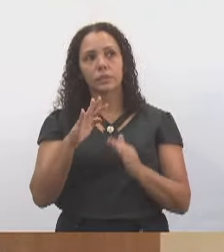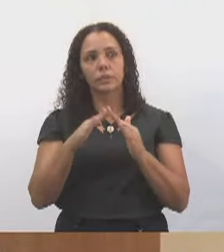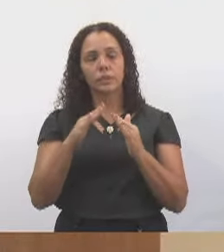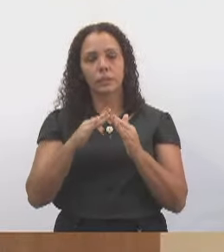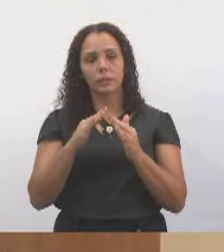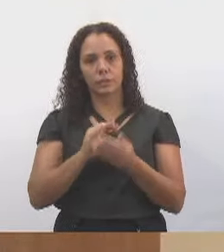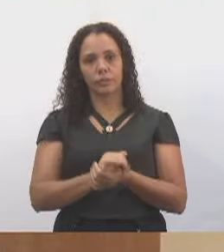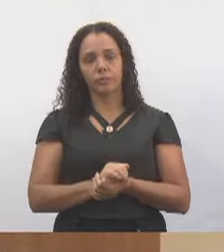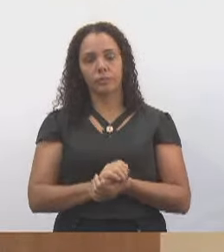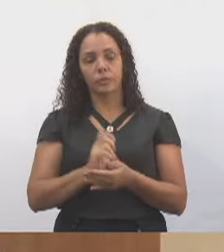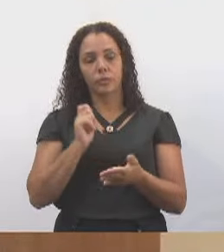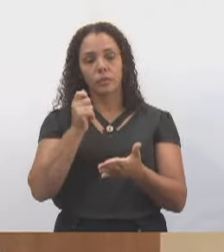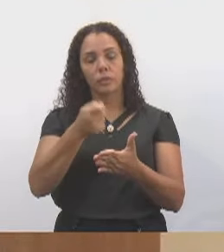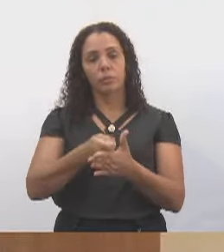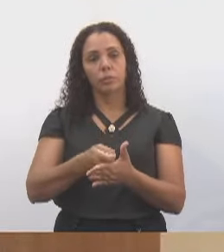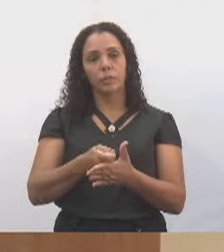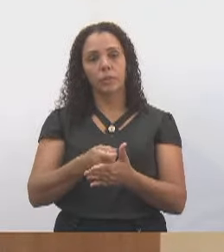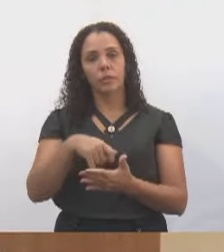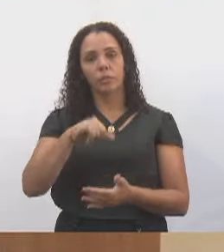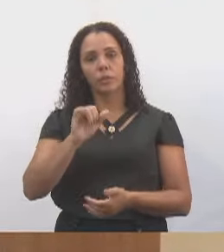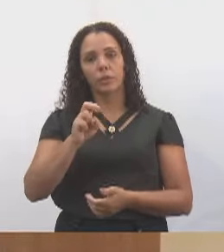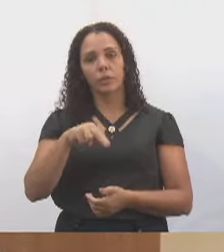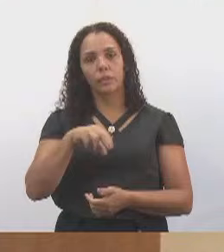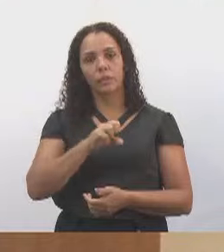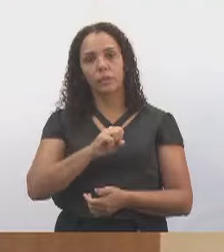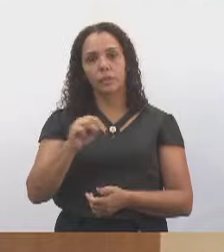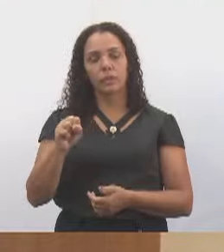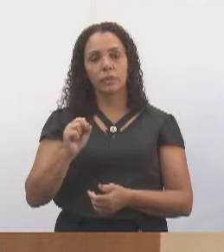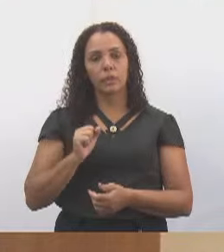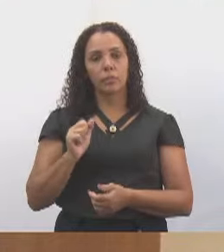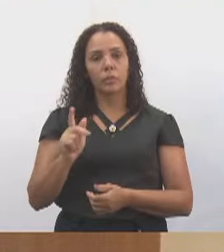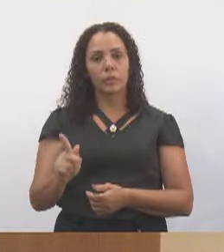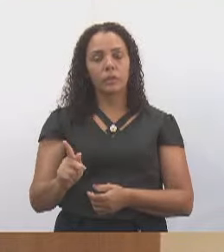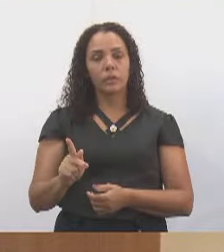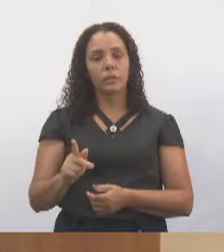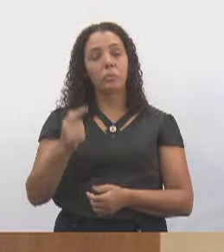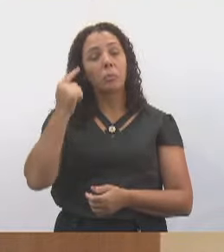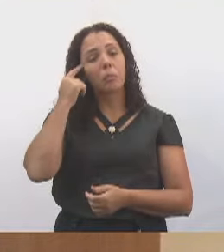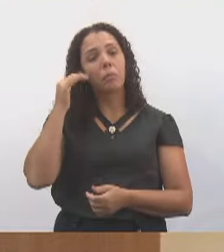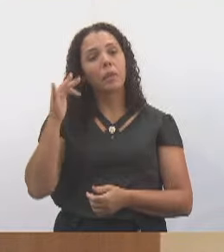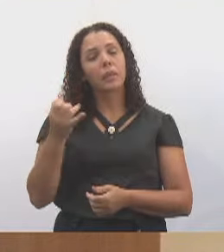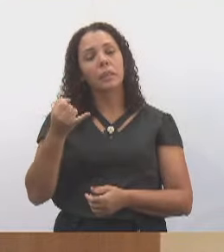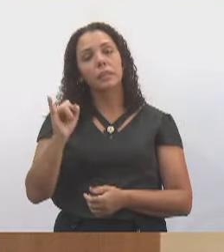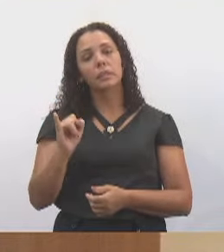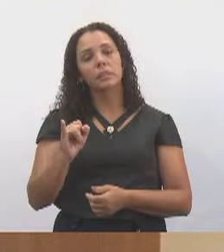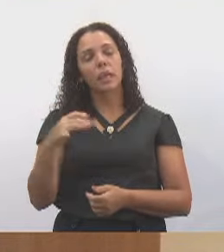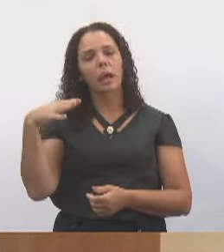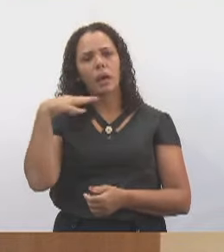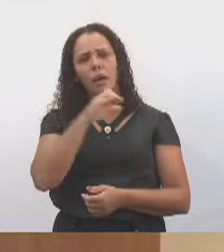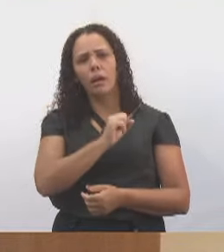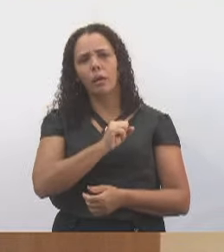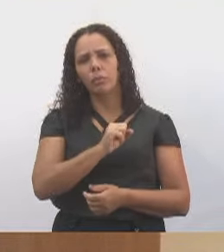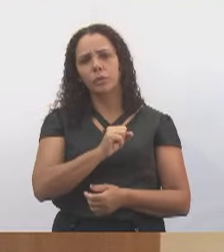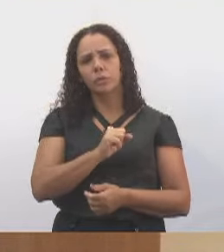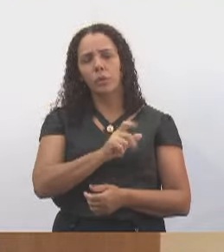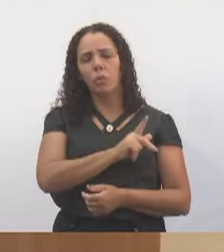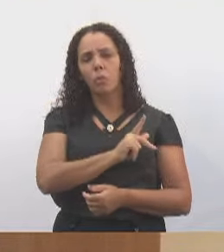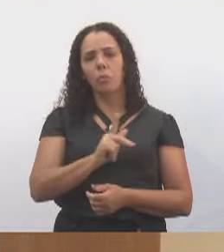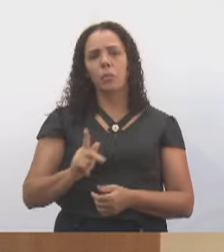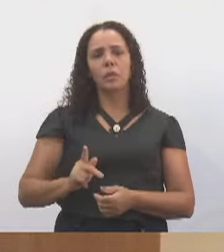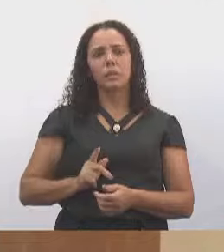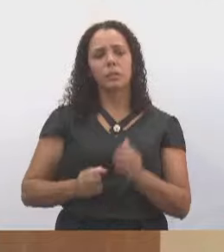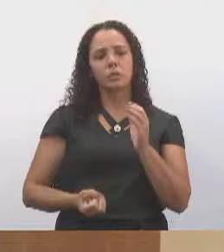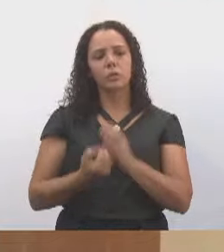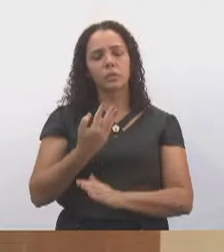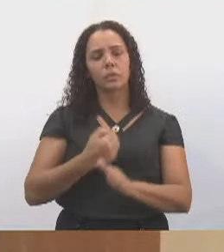você que contribui para o INSS e é aposentado. Já pensou se da noite para o dia o presidente faz uma